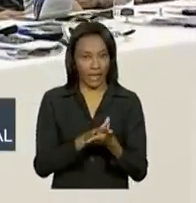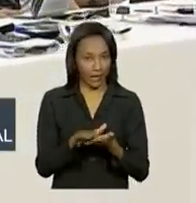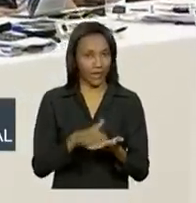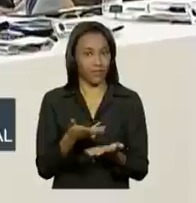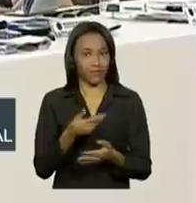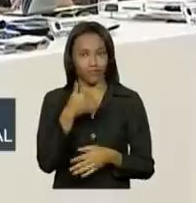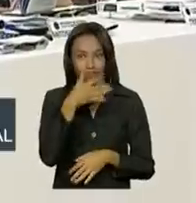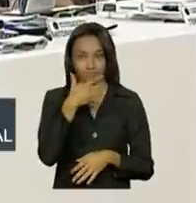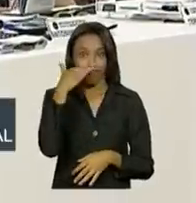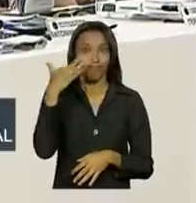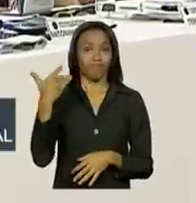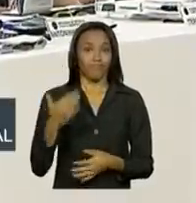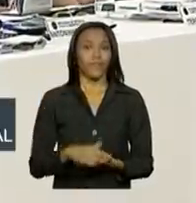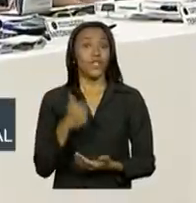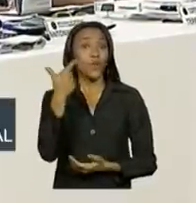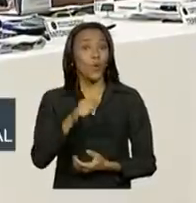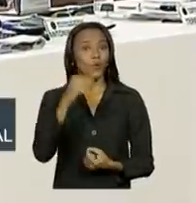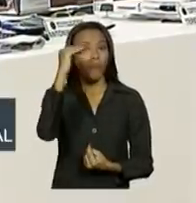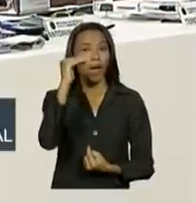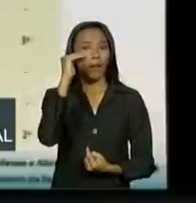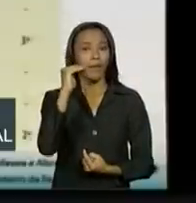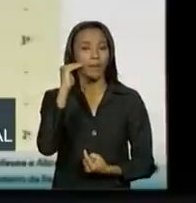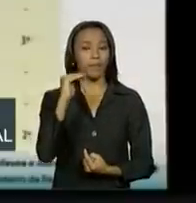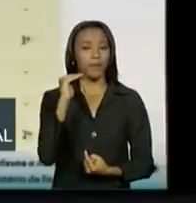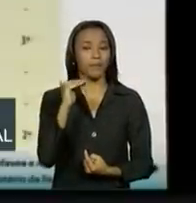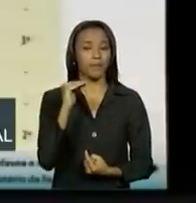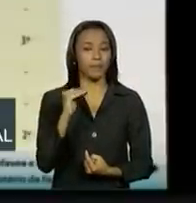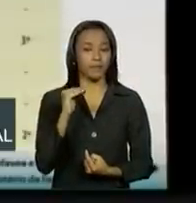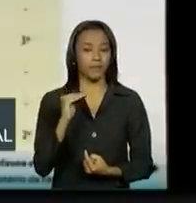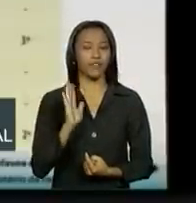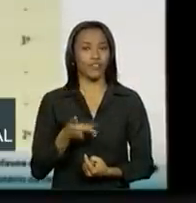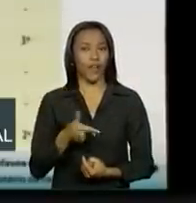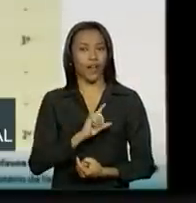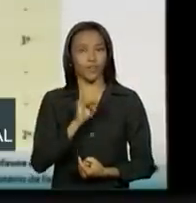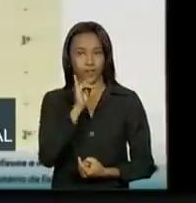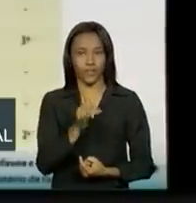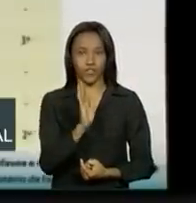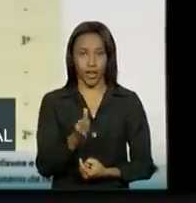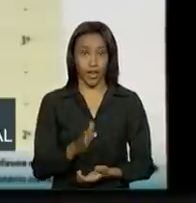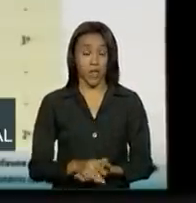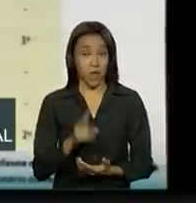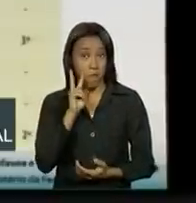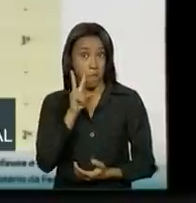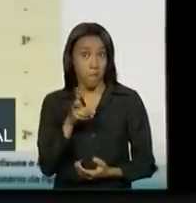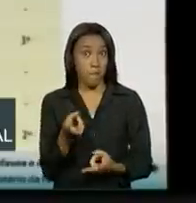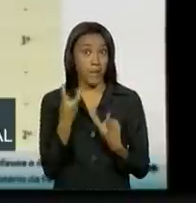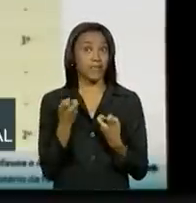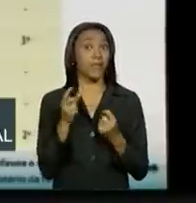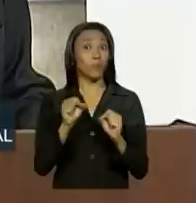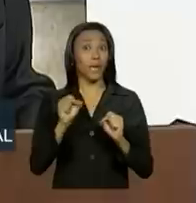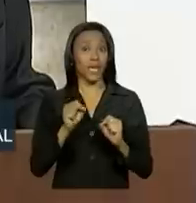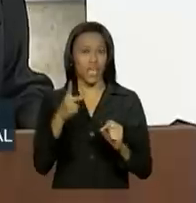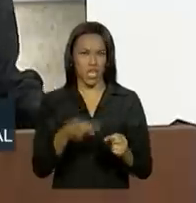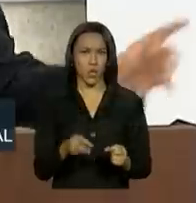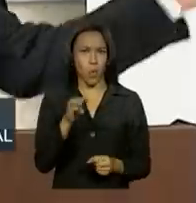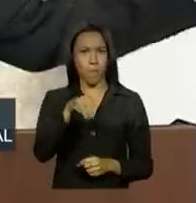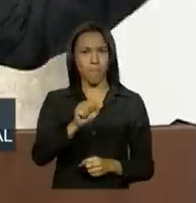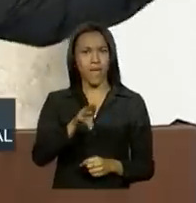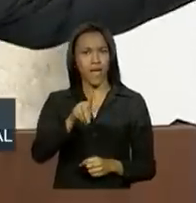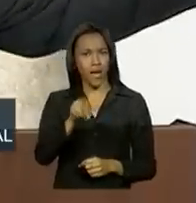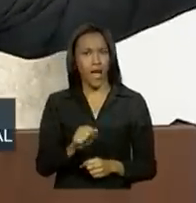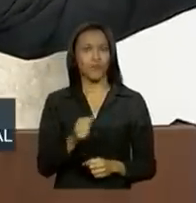E outros dados ali que eu já mencionei. Então, mostra o vigor do nosso mercado